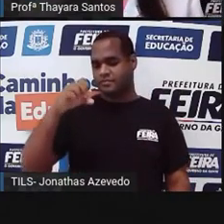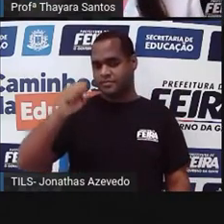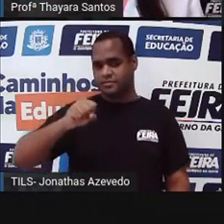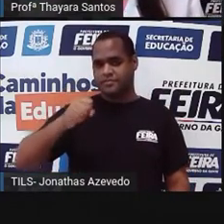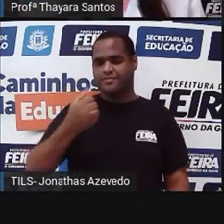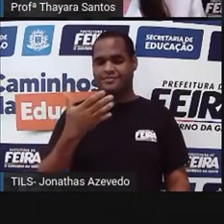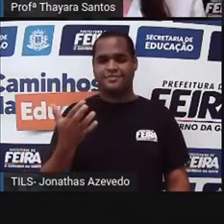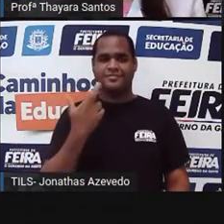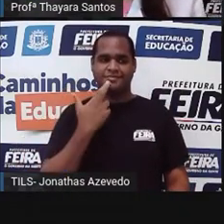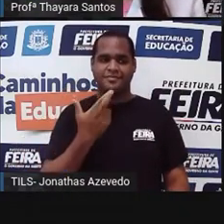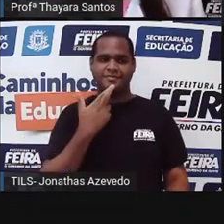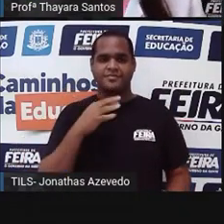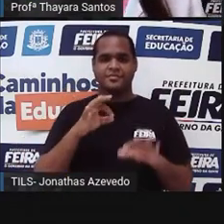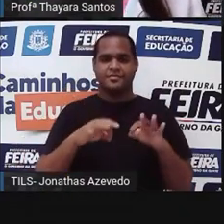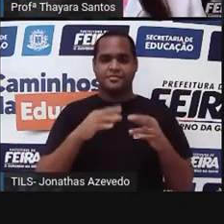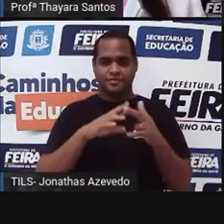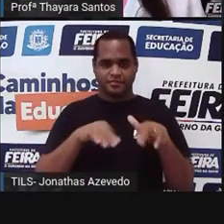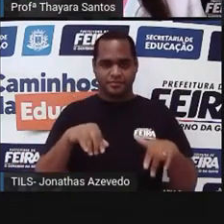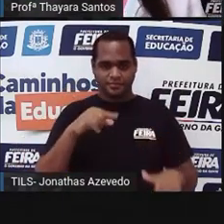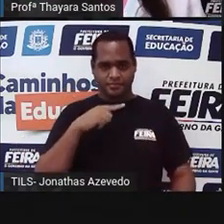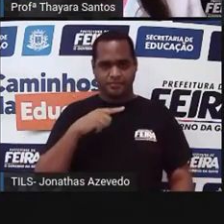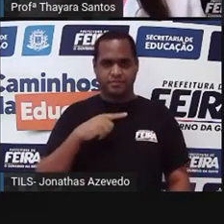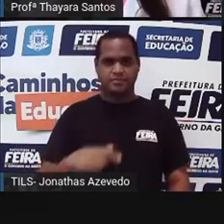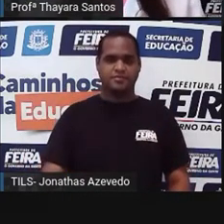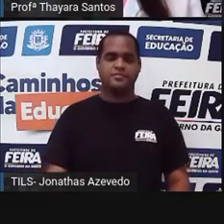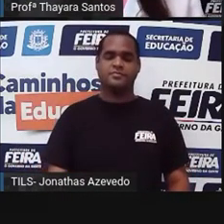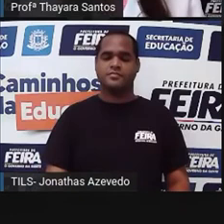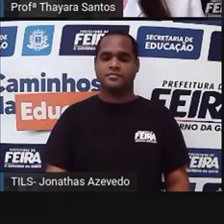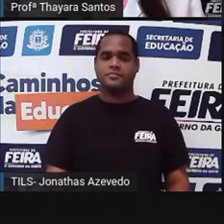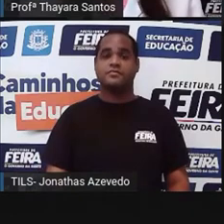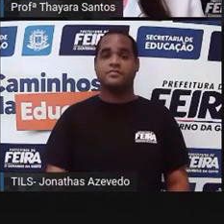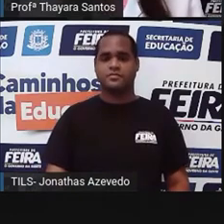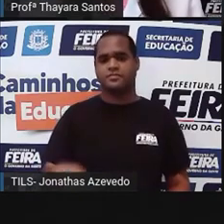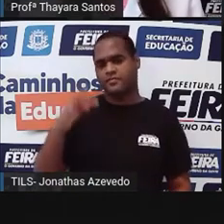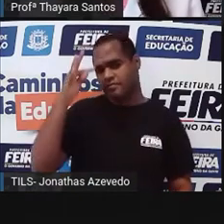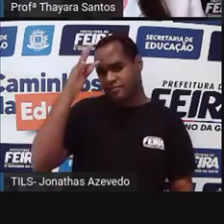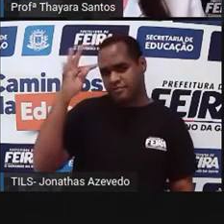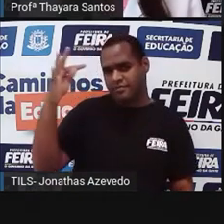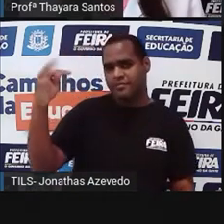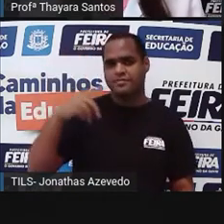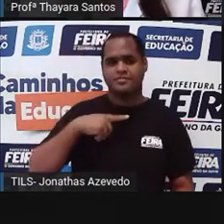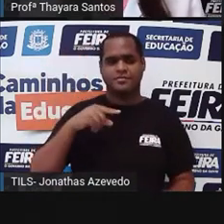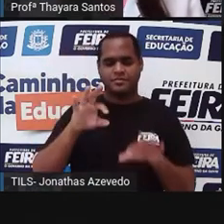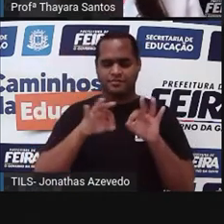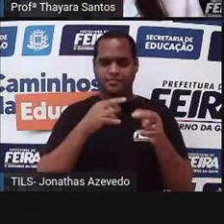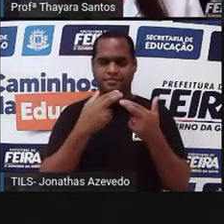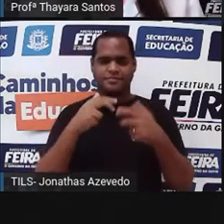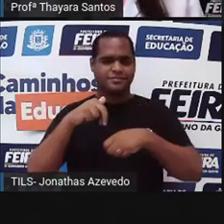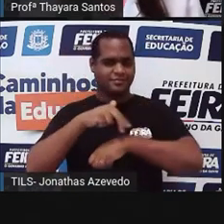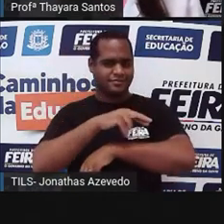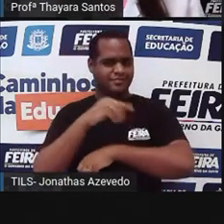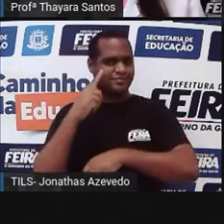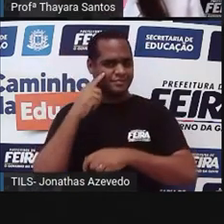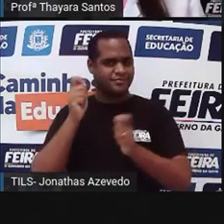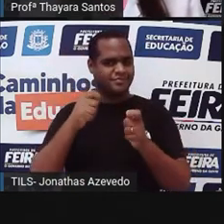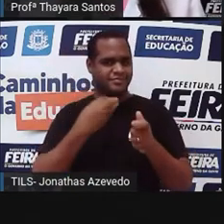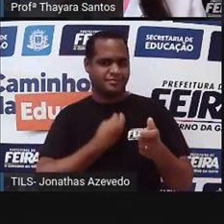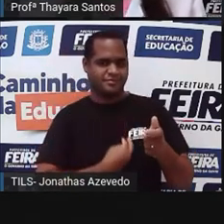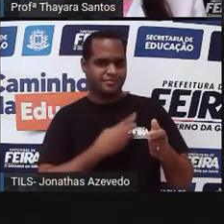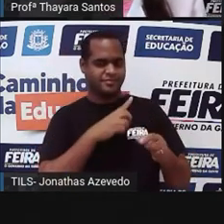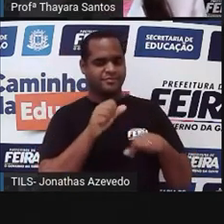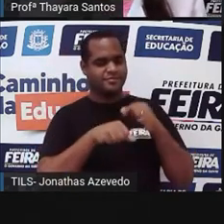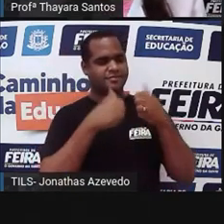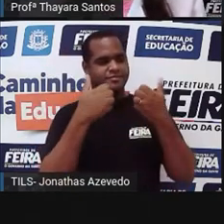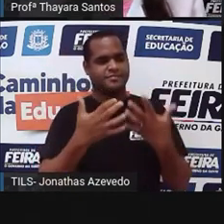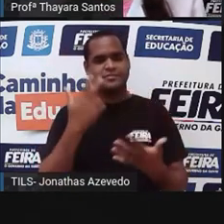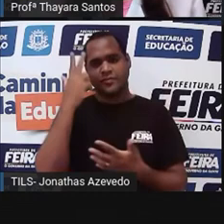responder. Vamos tentar só a primeira. a teoria que afirma que não ocorreu evolução e que todos os seres vivos sempre existiram da forma